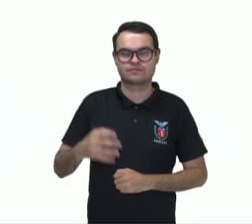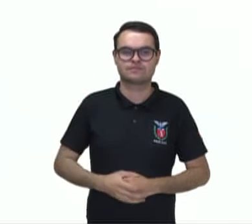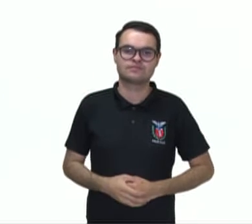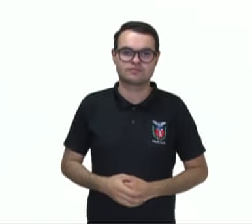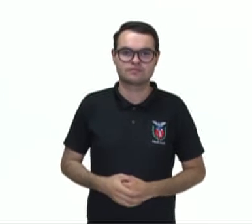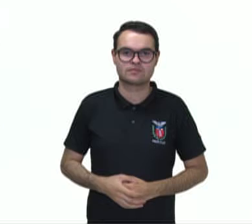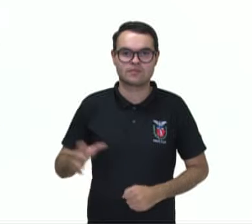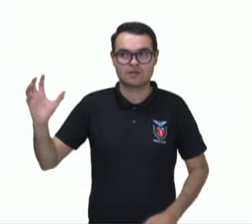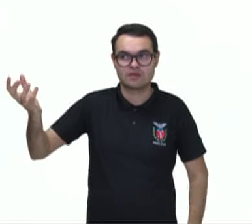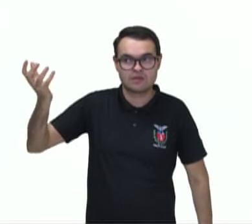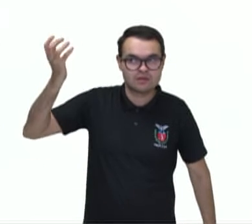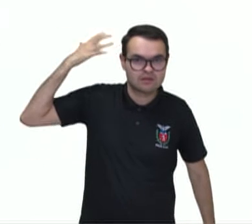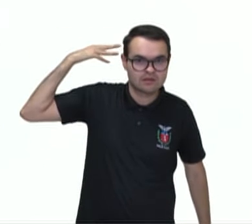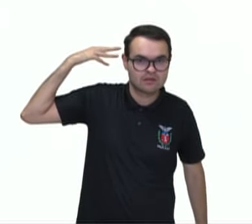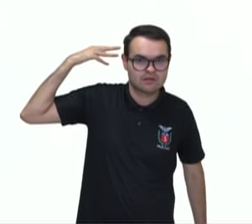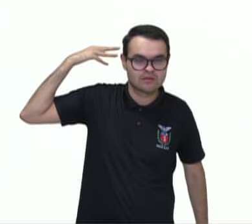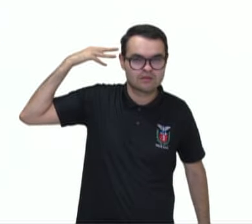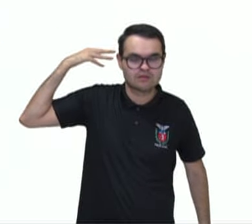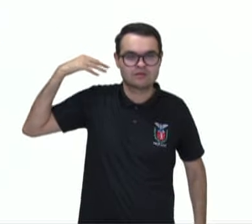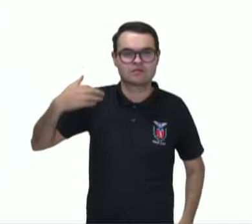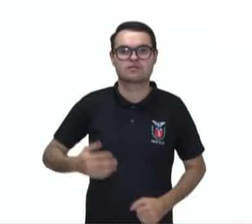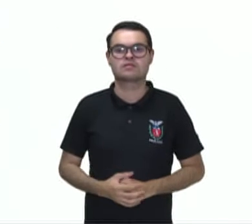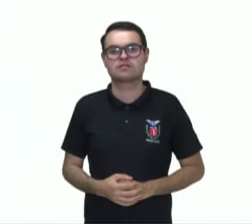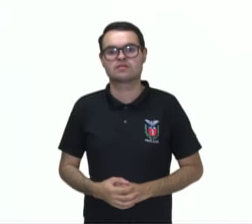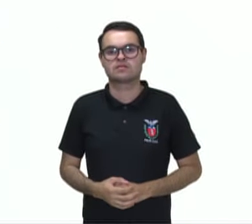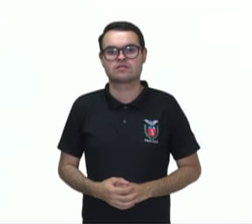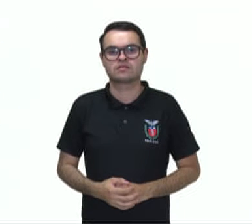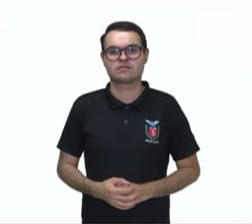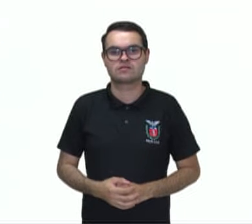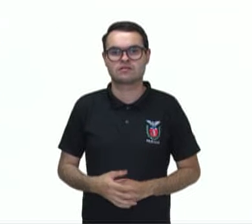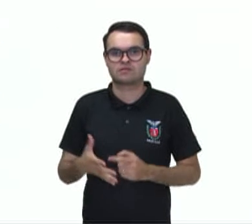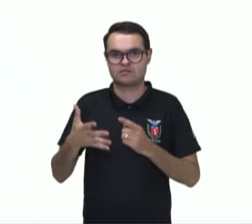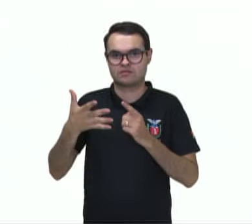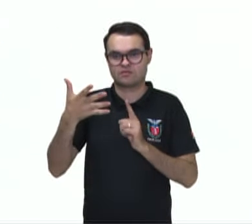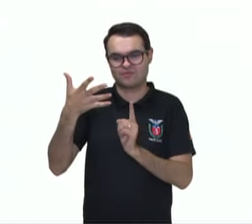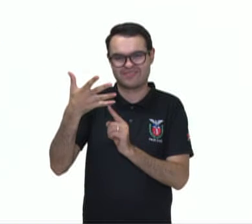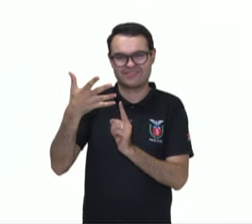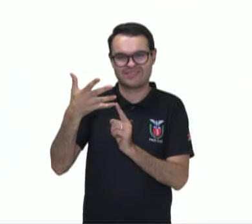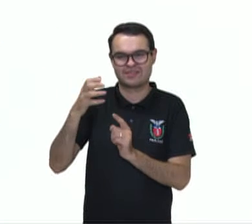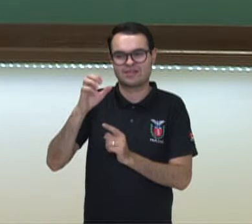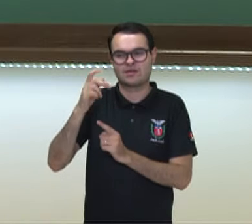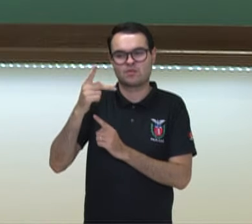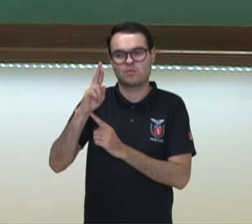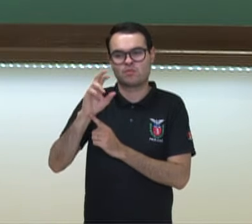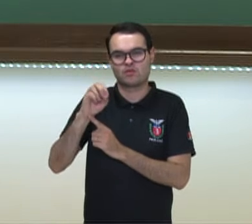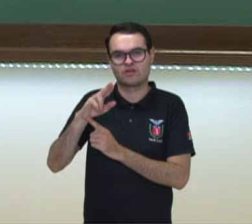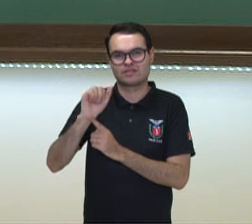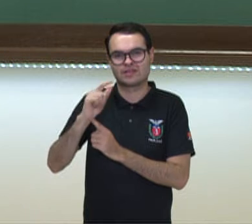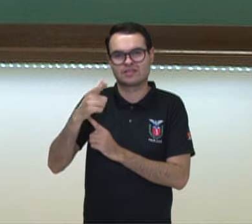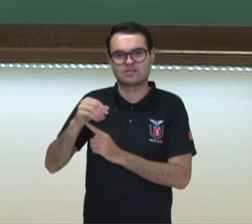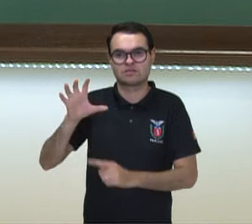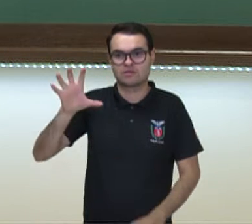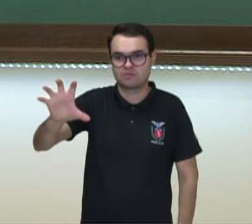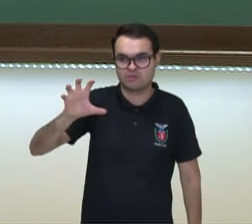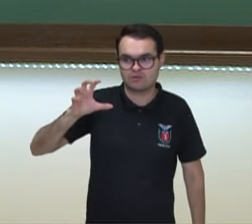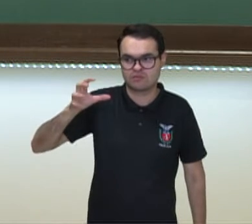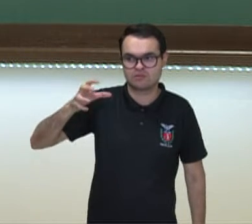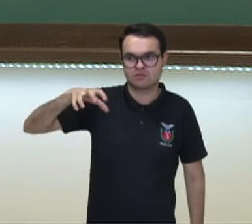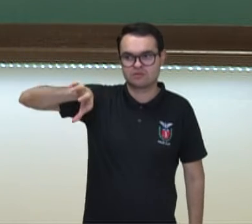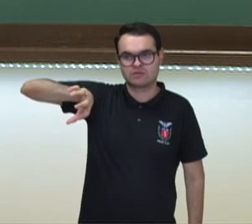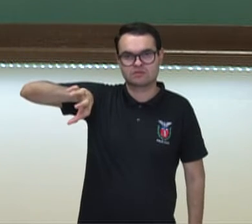cabeça e impronação, que é o fato de quando você vai